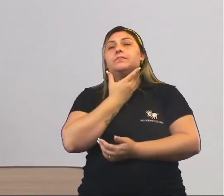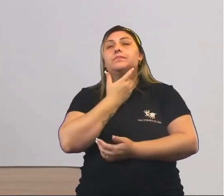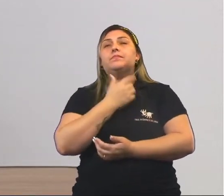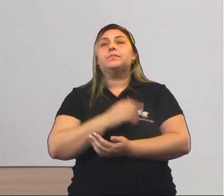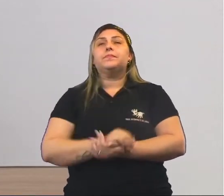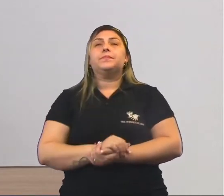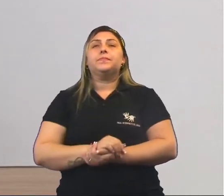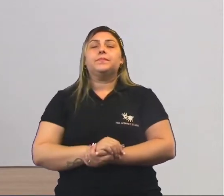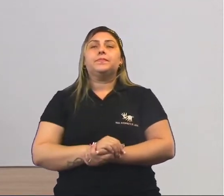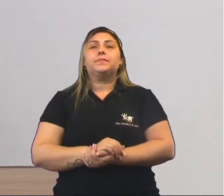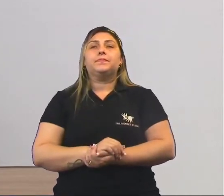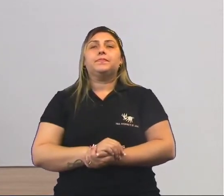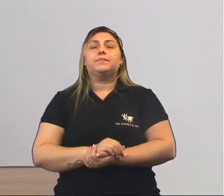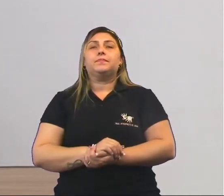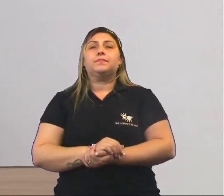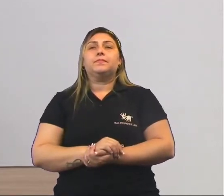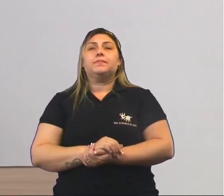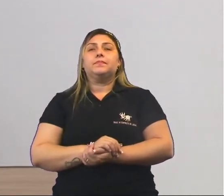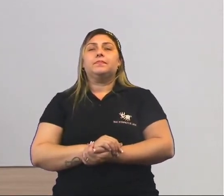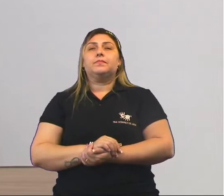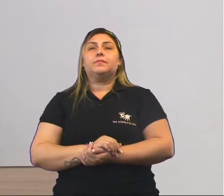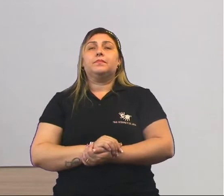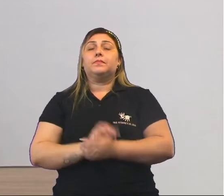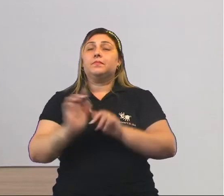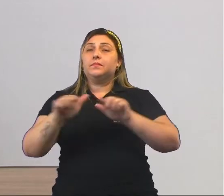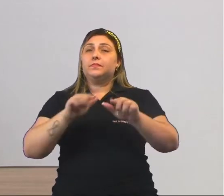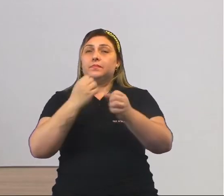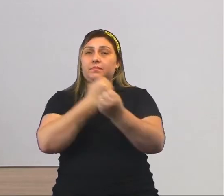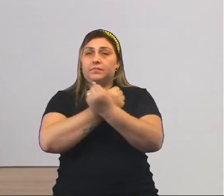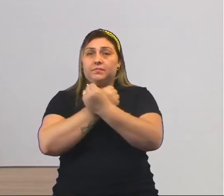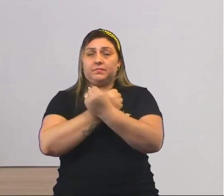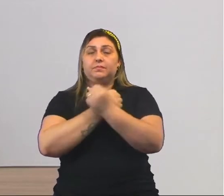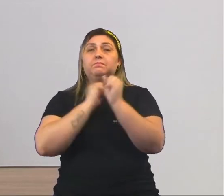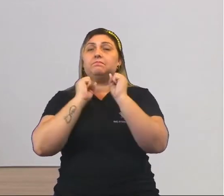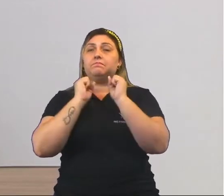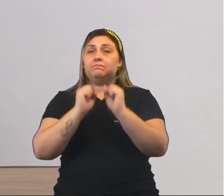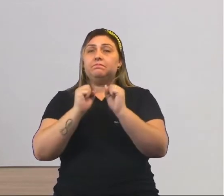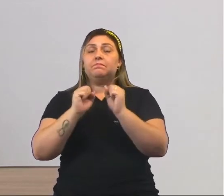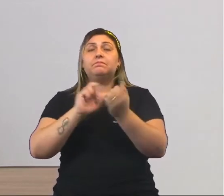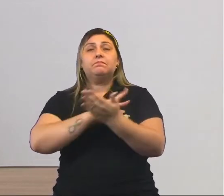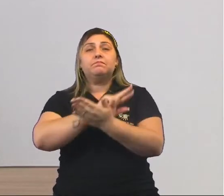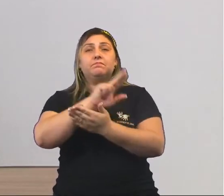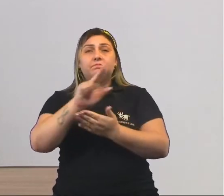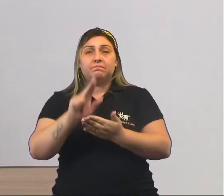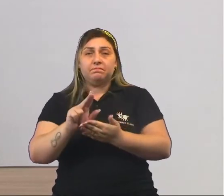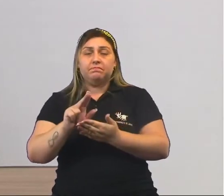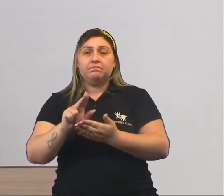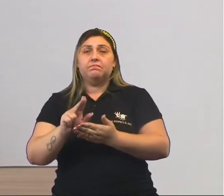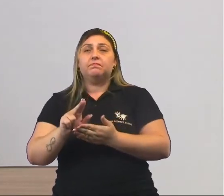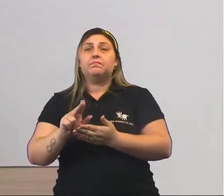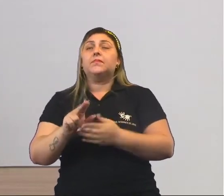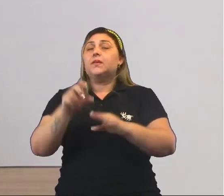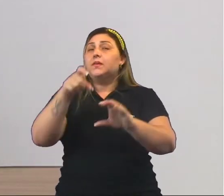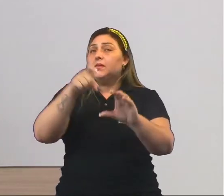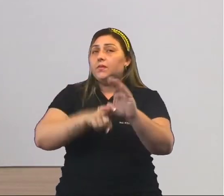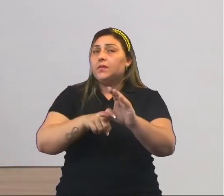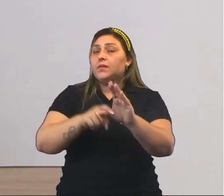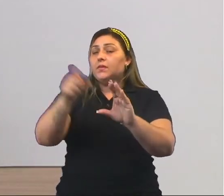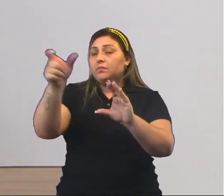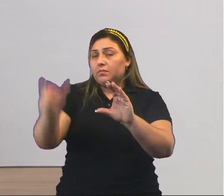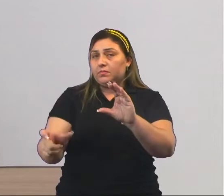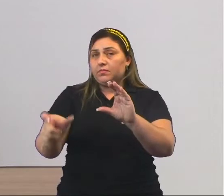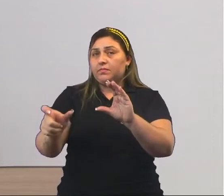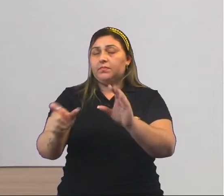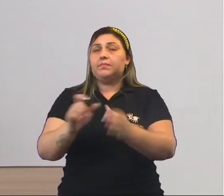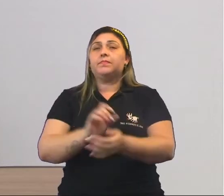quem o torna o escravo ali. Como eu falei, esse trabalho escravo pode ser por vários motivos. Ou porque ela está devendo aquela pessoa,